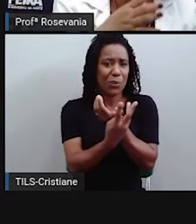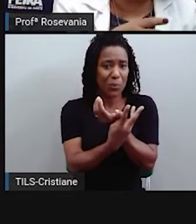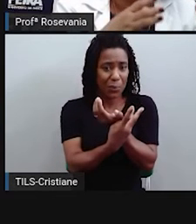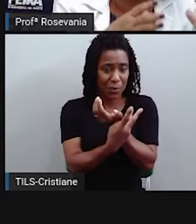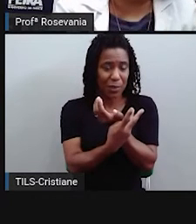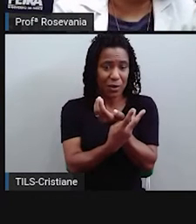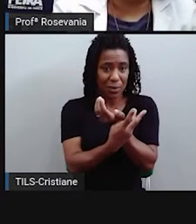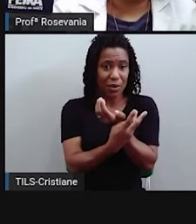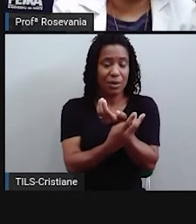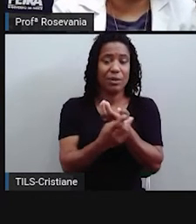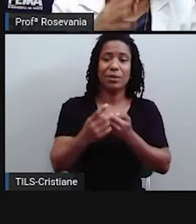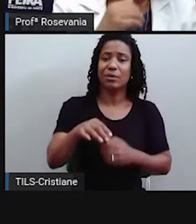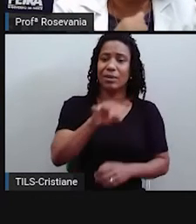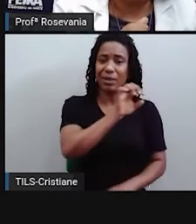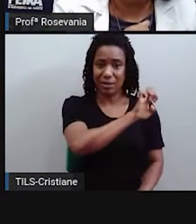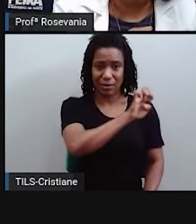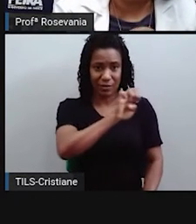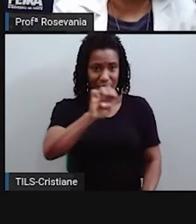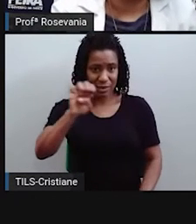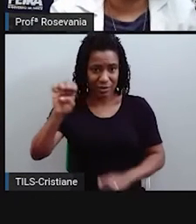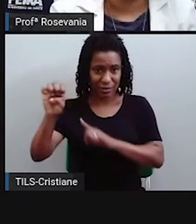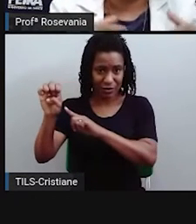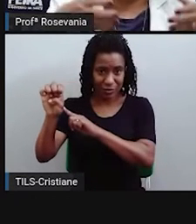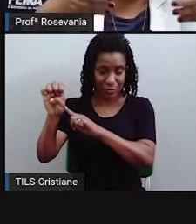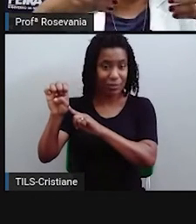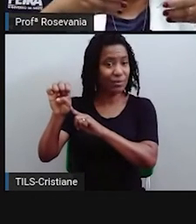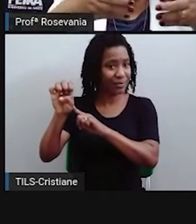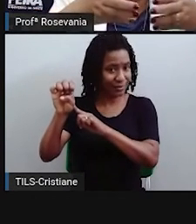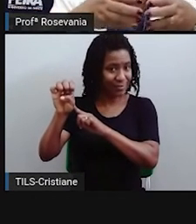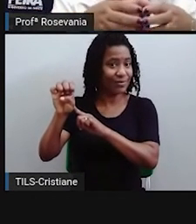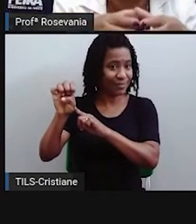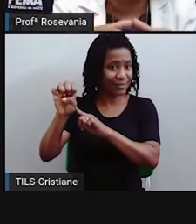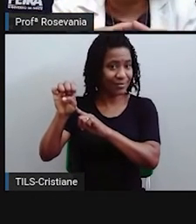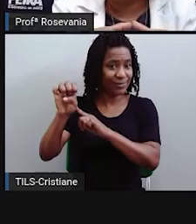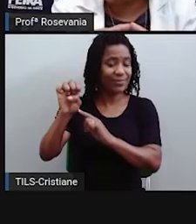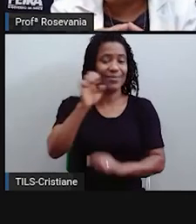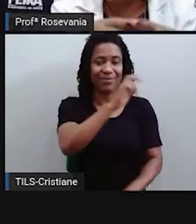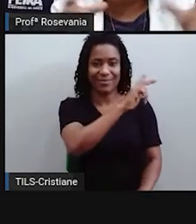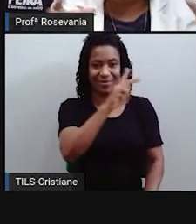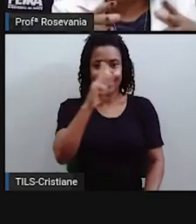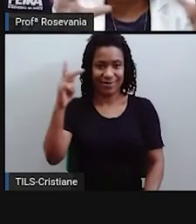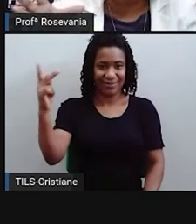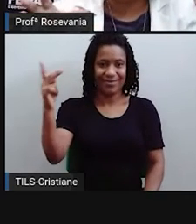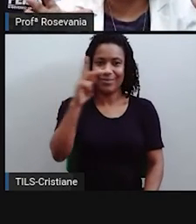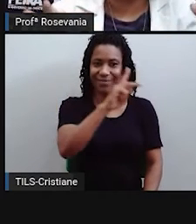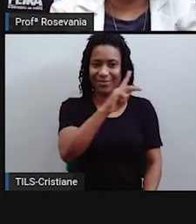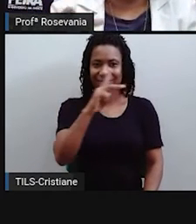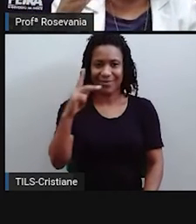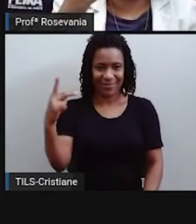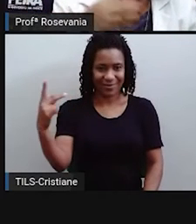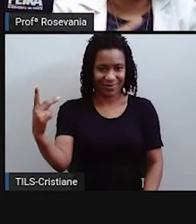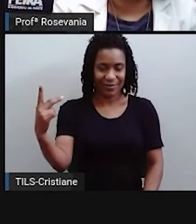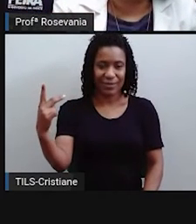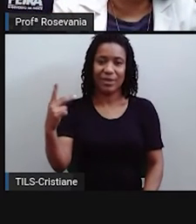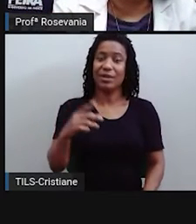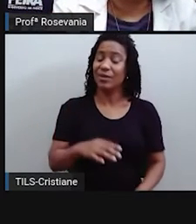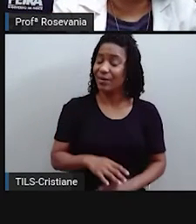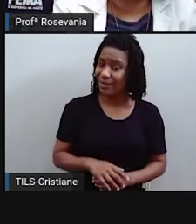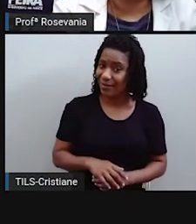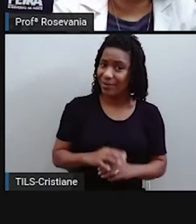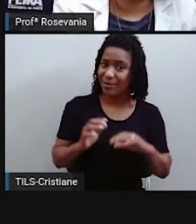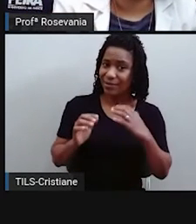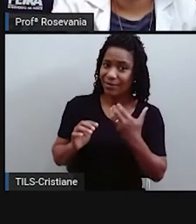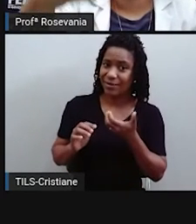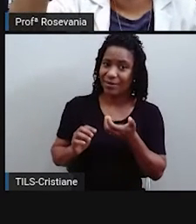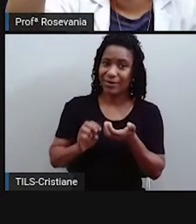falo da linha do Equador, a que a gente estava falando antes, eu falo de um círculo inteiro, né, ali o círculo. E quando eu falo do